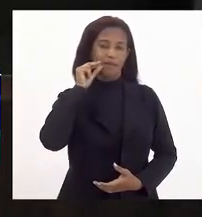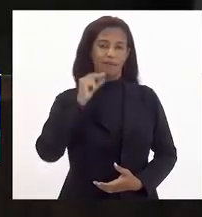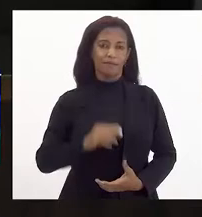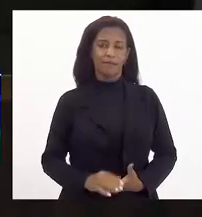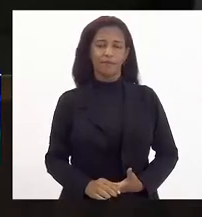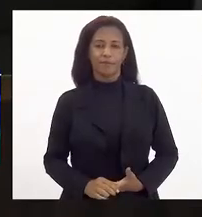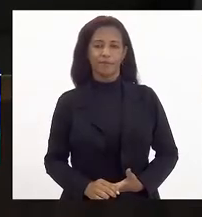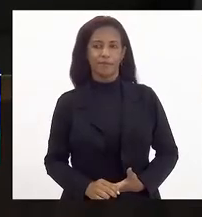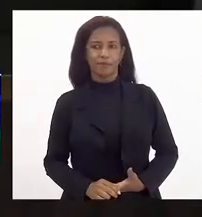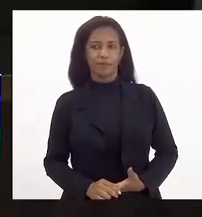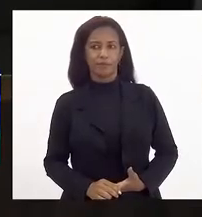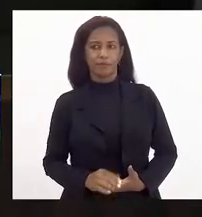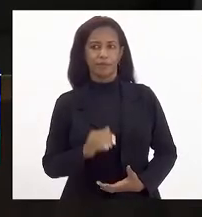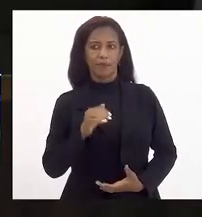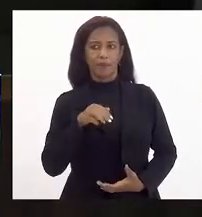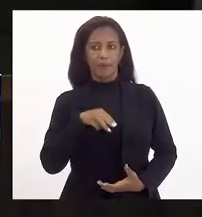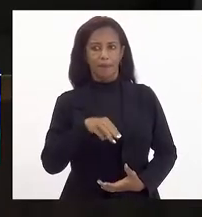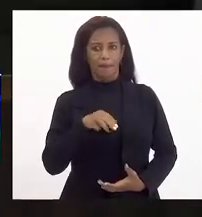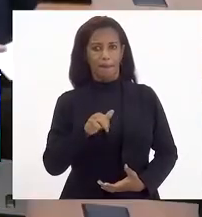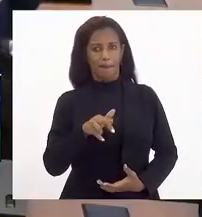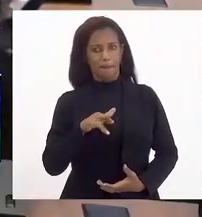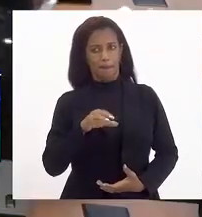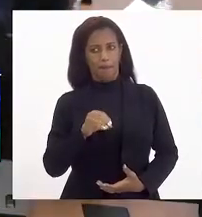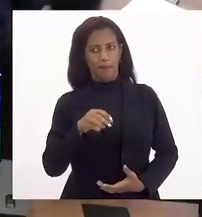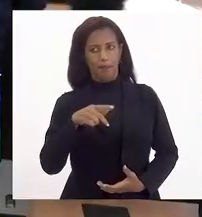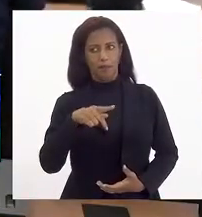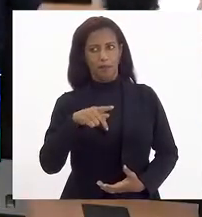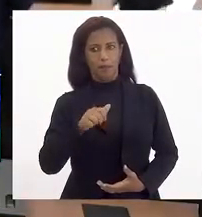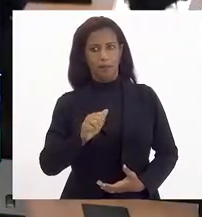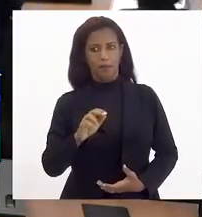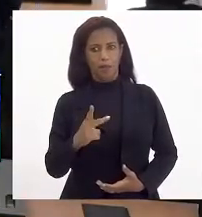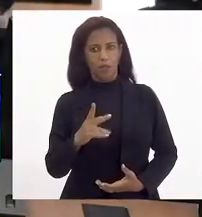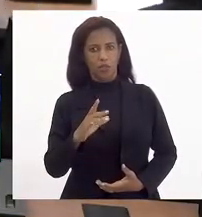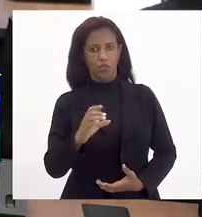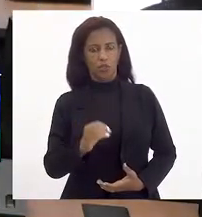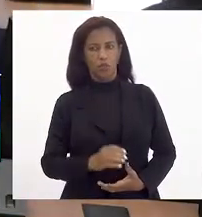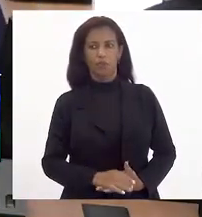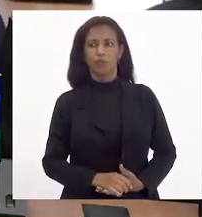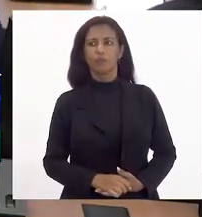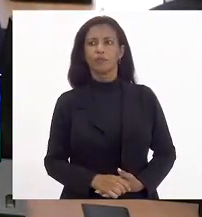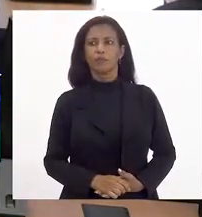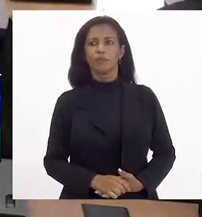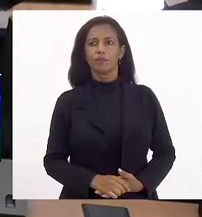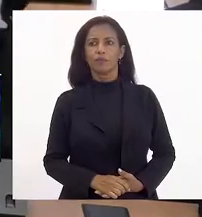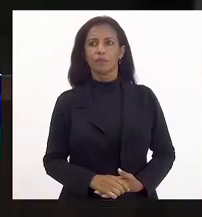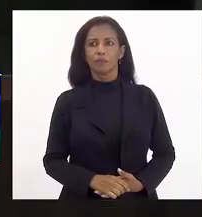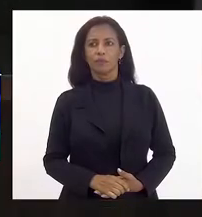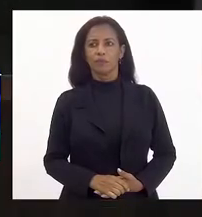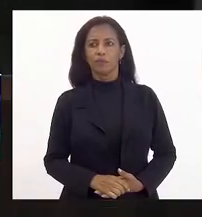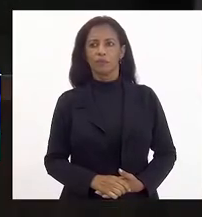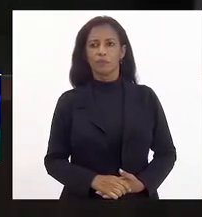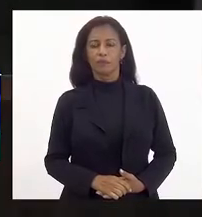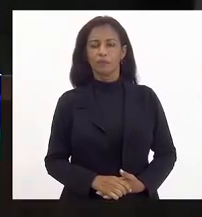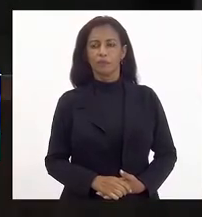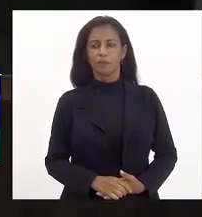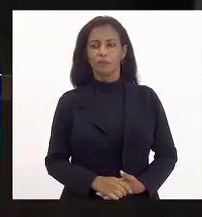Deputado Márcio Pacheco. Que é mais... Que é elegante aqui.